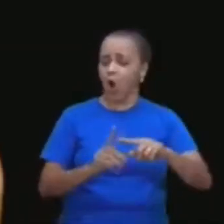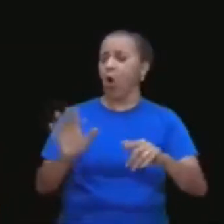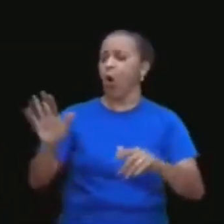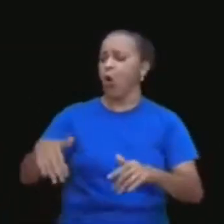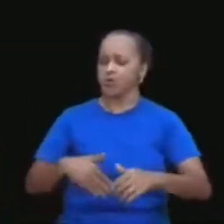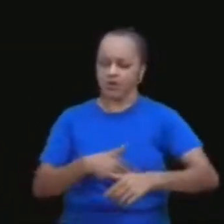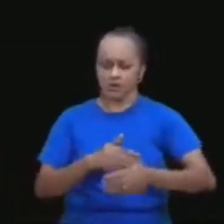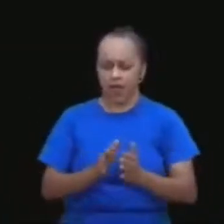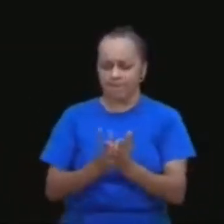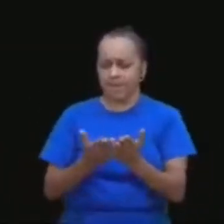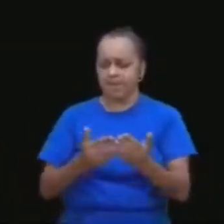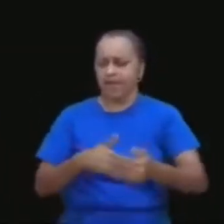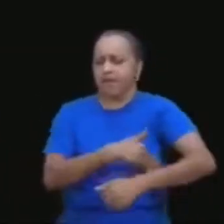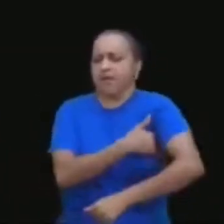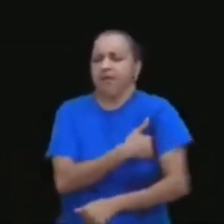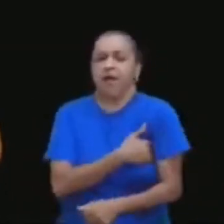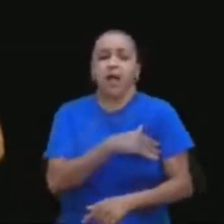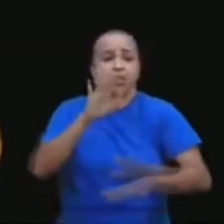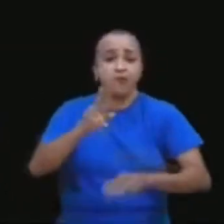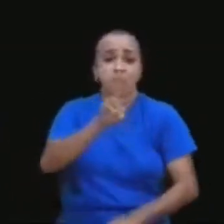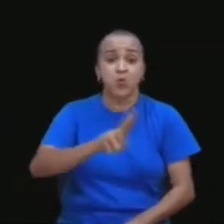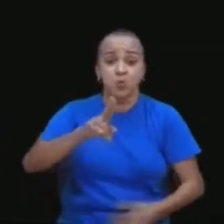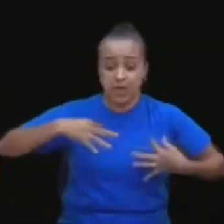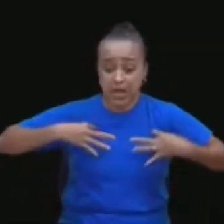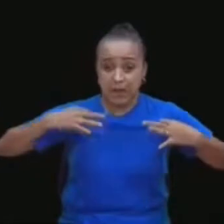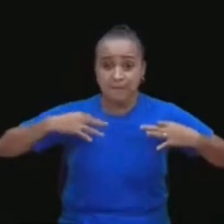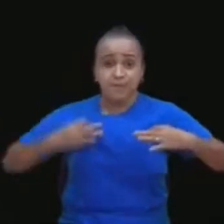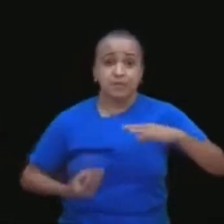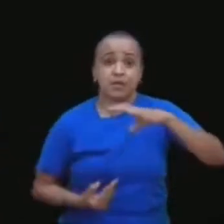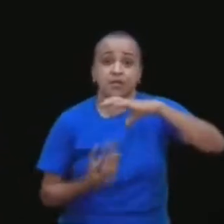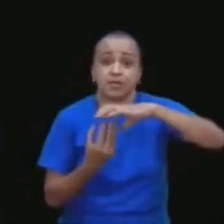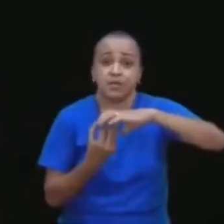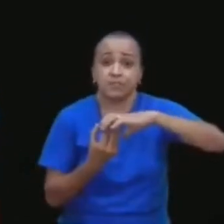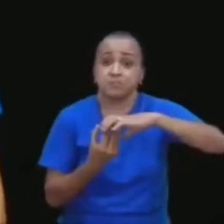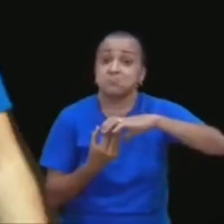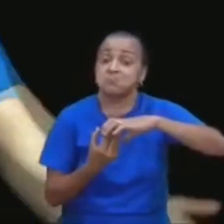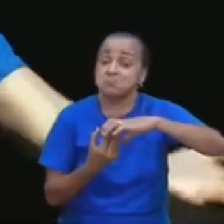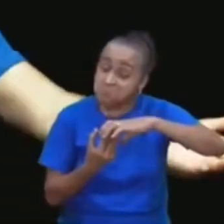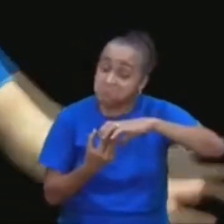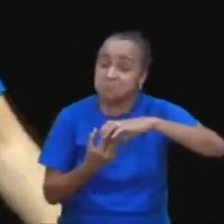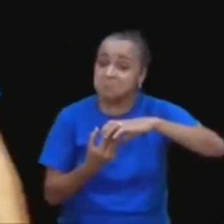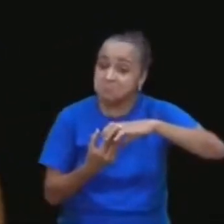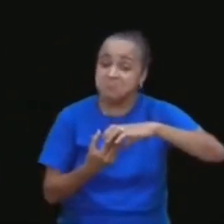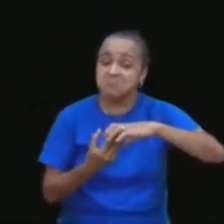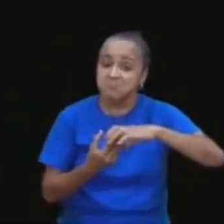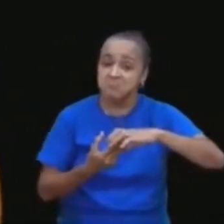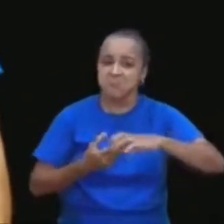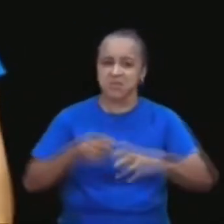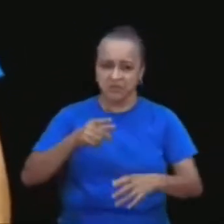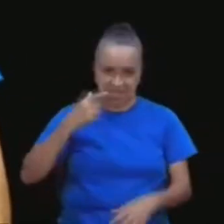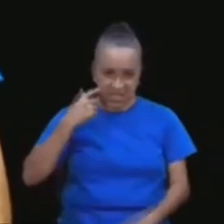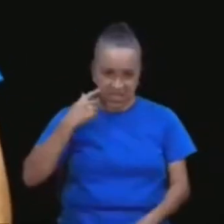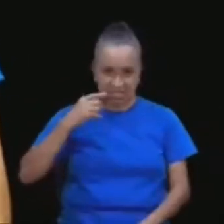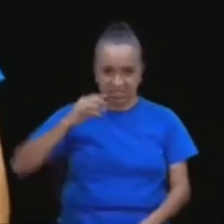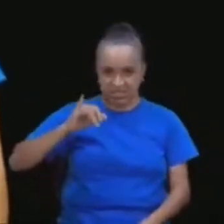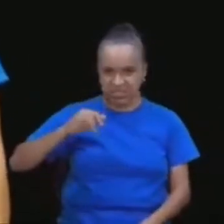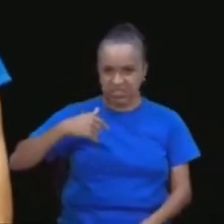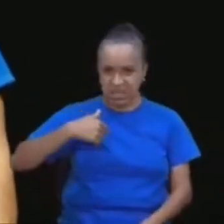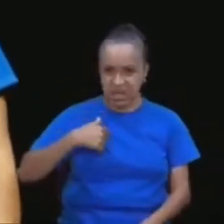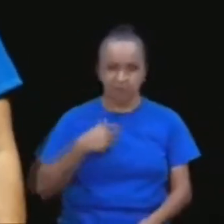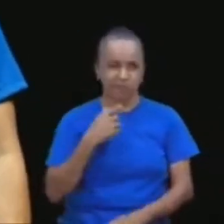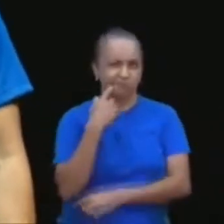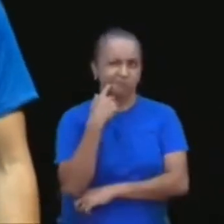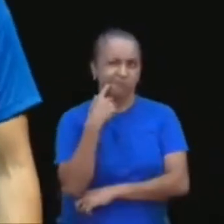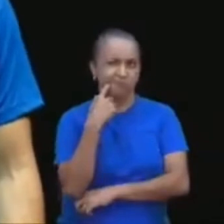vai vir com a camisa, da nova igreja batista, se eu quisesse vir para cá, pegar meninas, se eu fosse um,